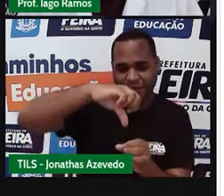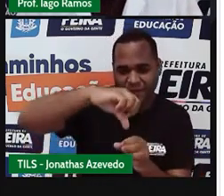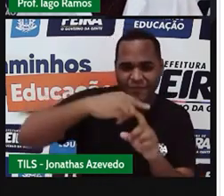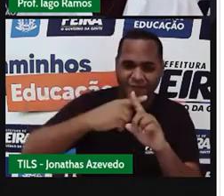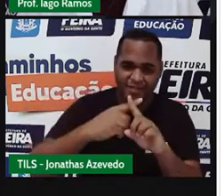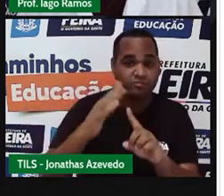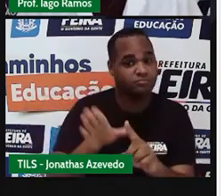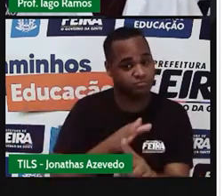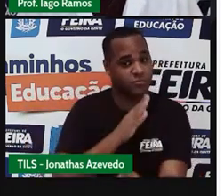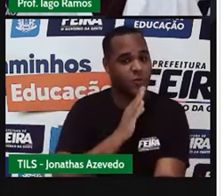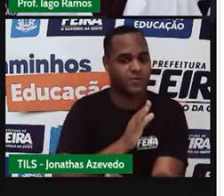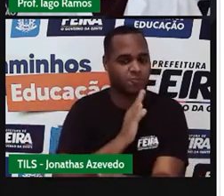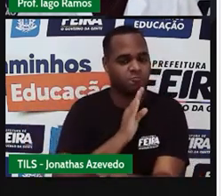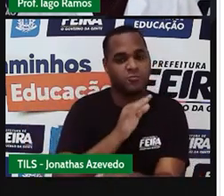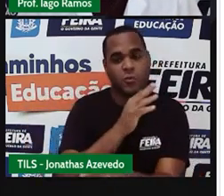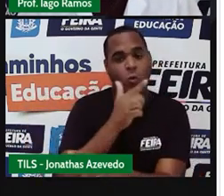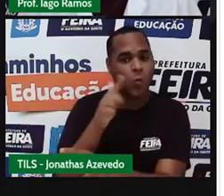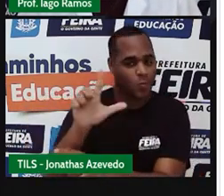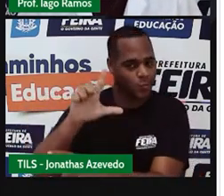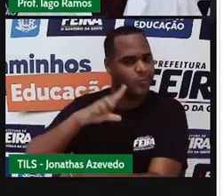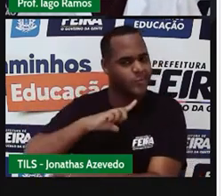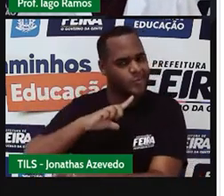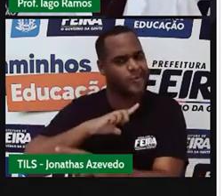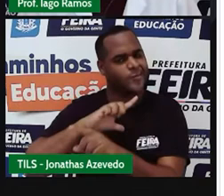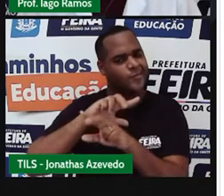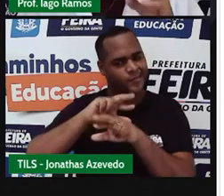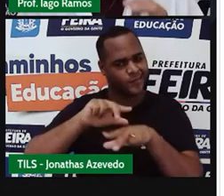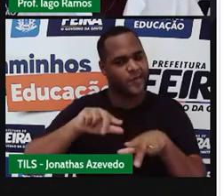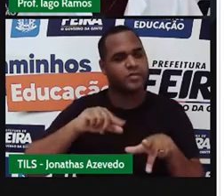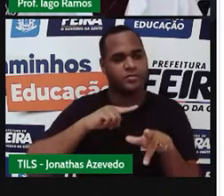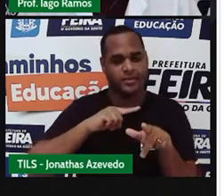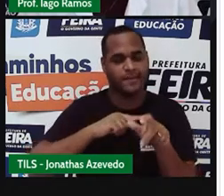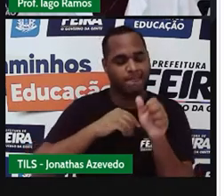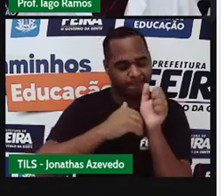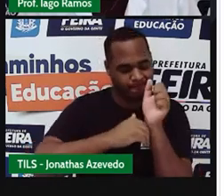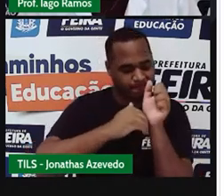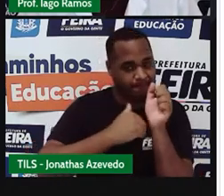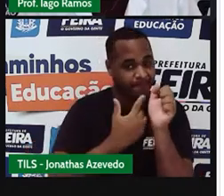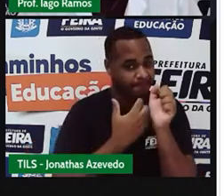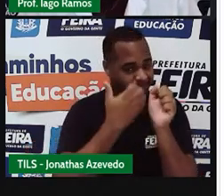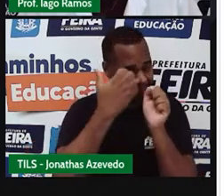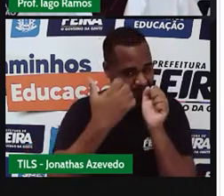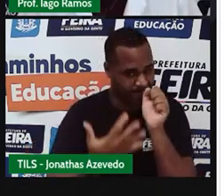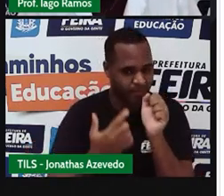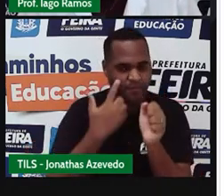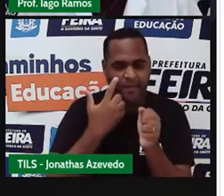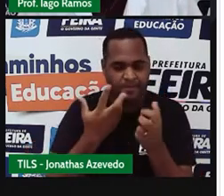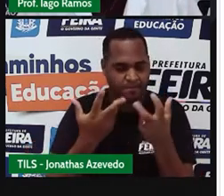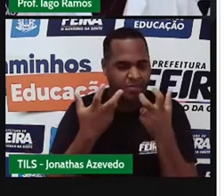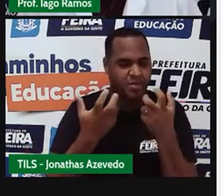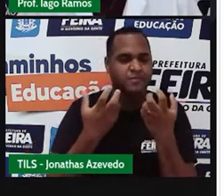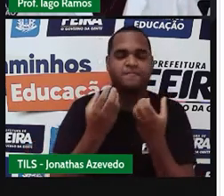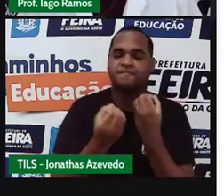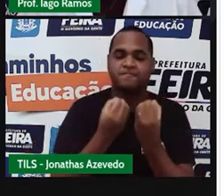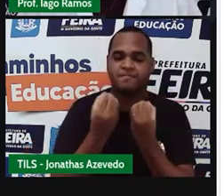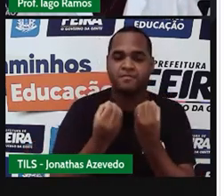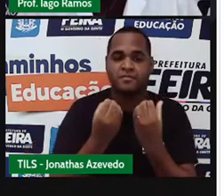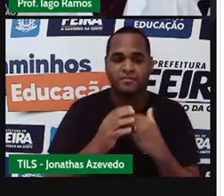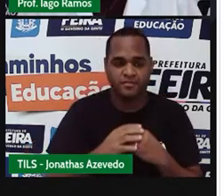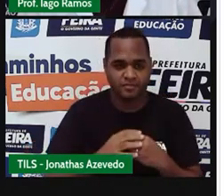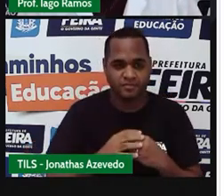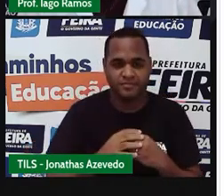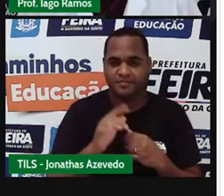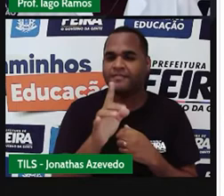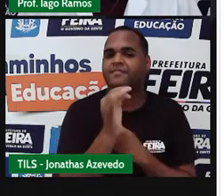curiosidadezinha nessa tabuada de 9, que eu quero que você perceba. Então, por exemplo,